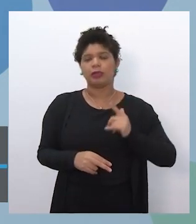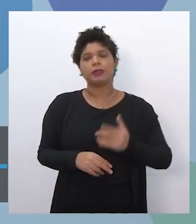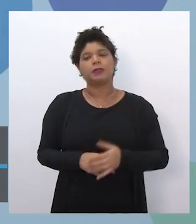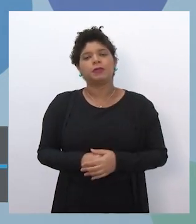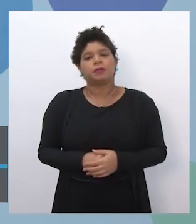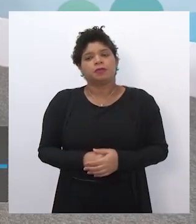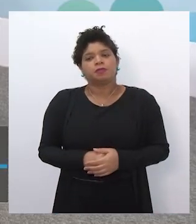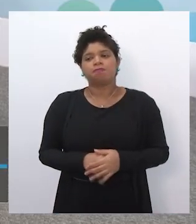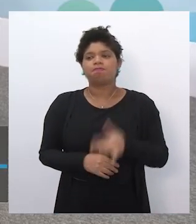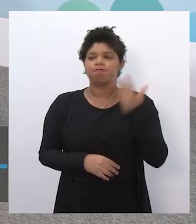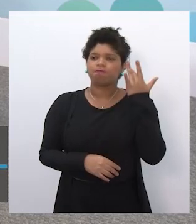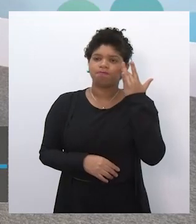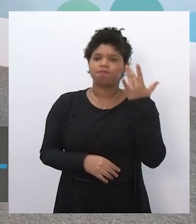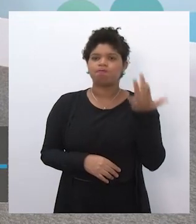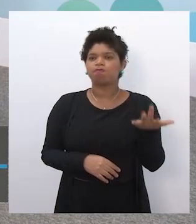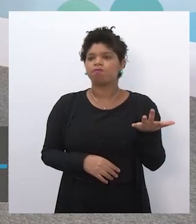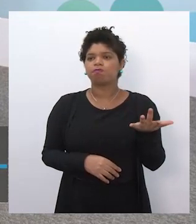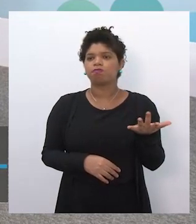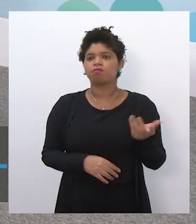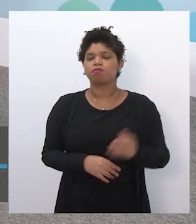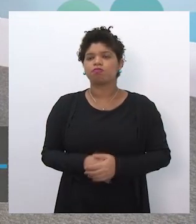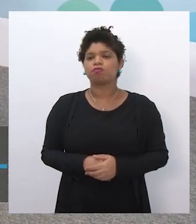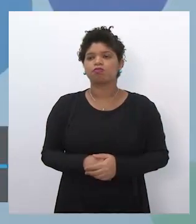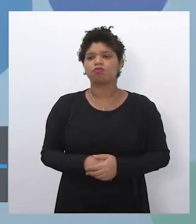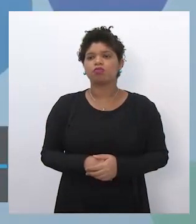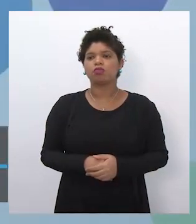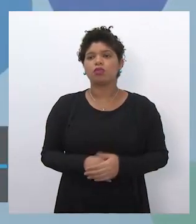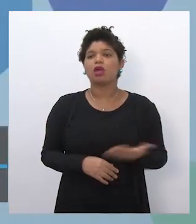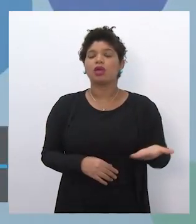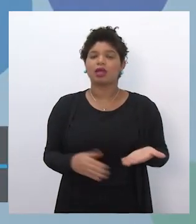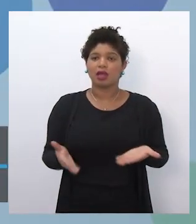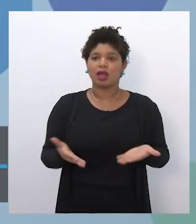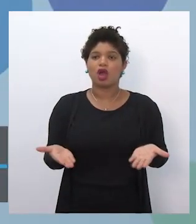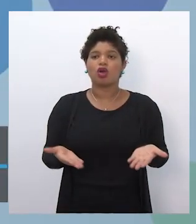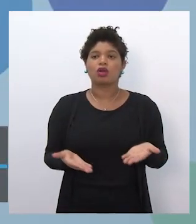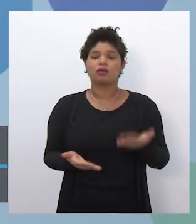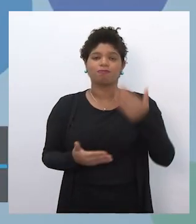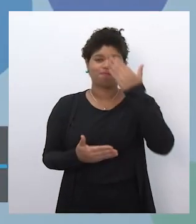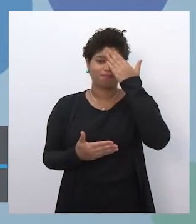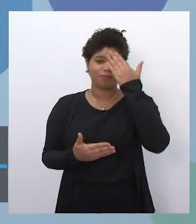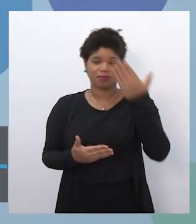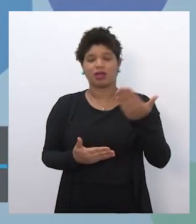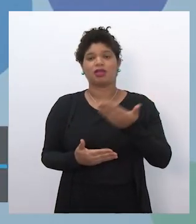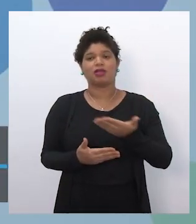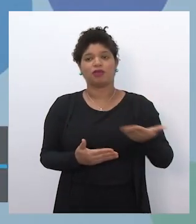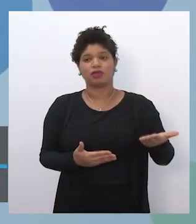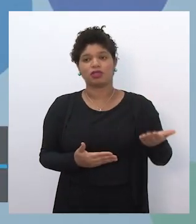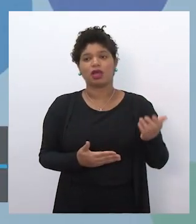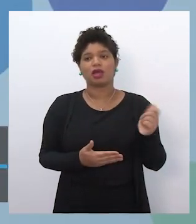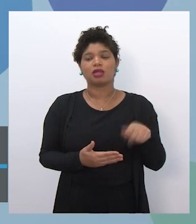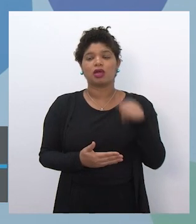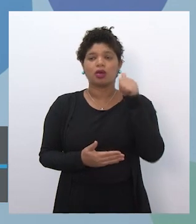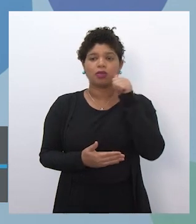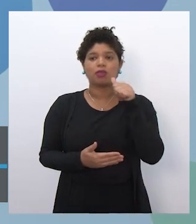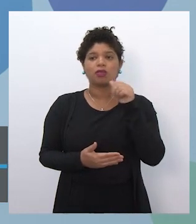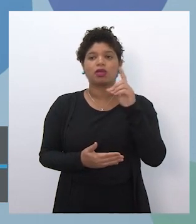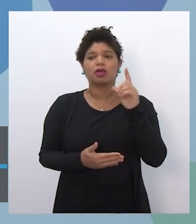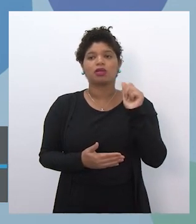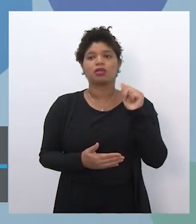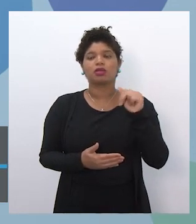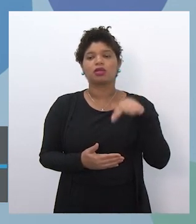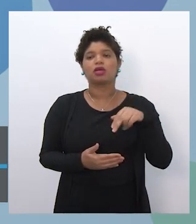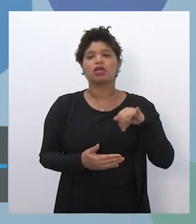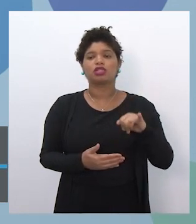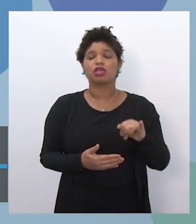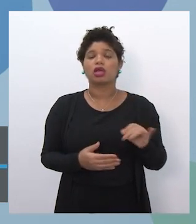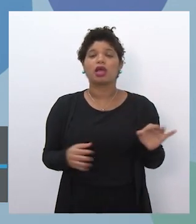Acho que queria primeiro agradecer, antes de passar a palavra para a Dani para que a gente possa encerrar